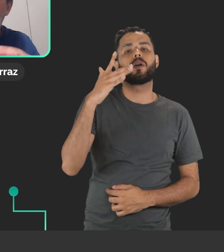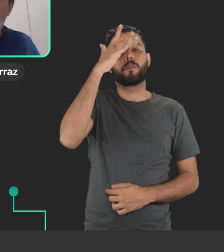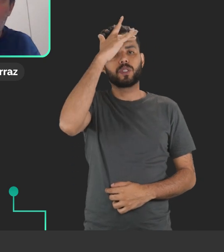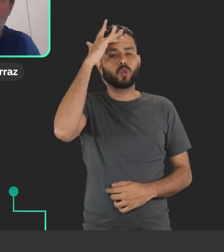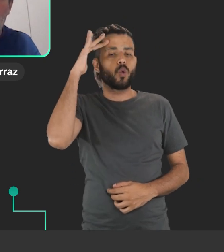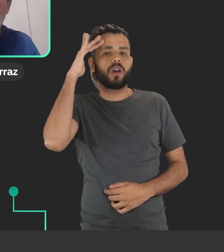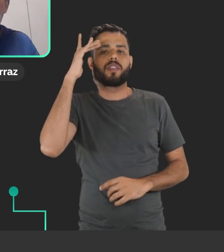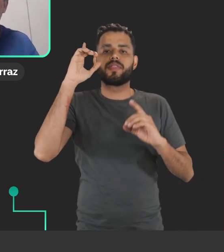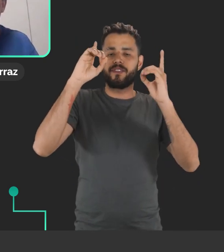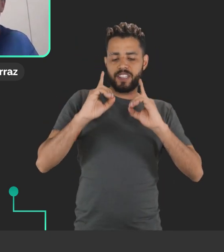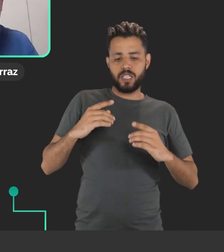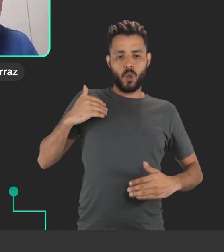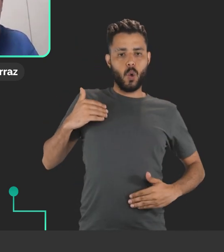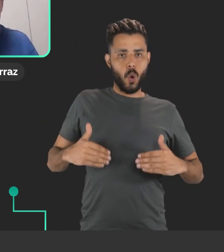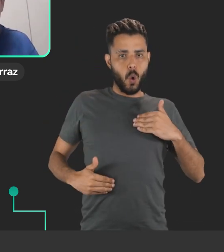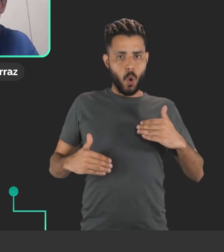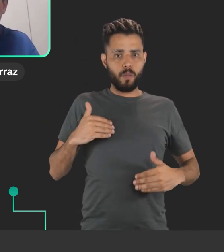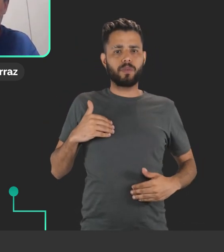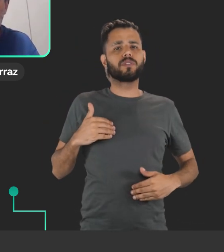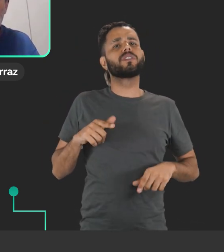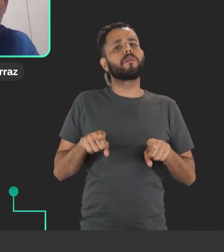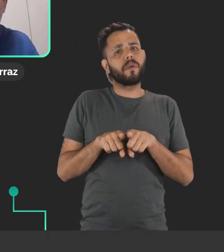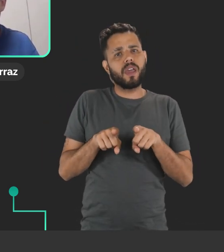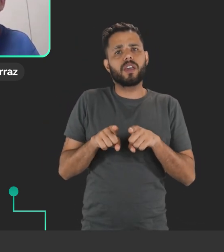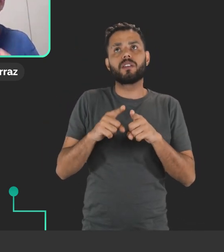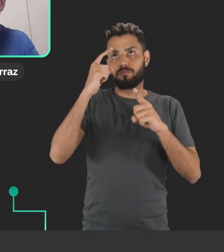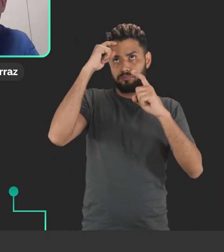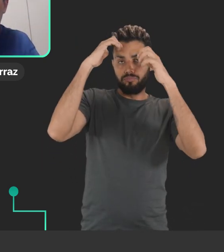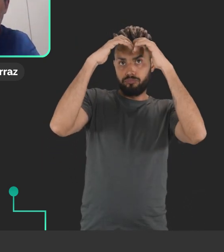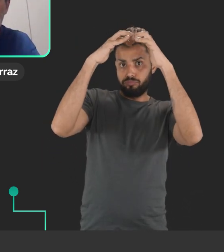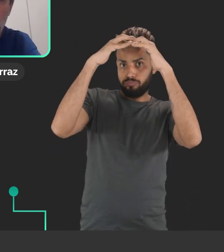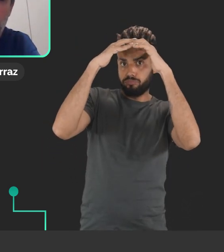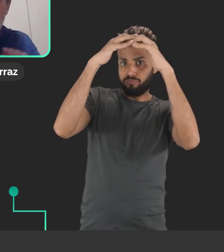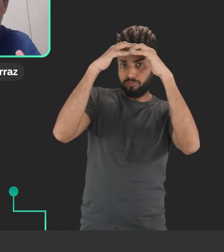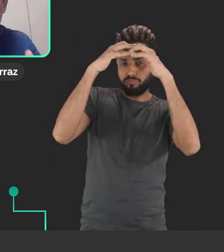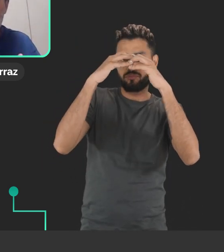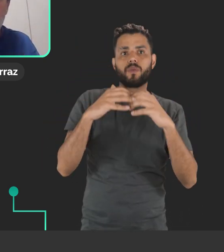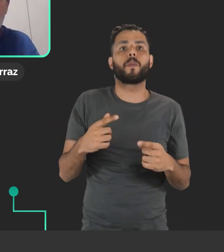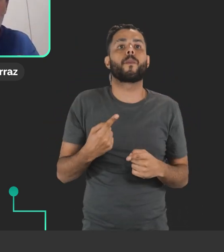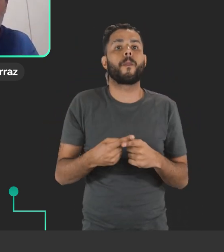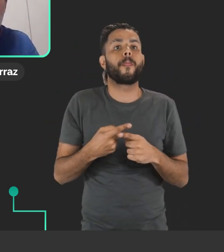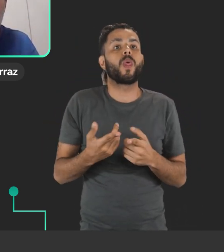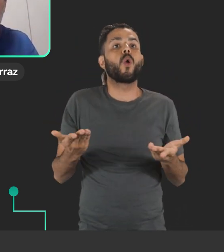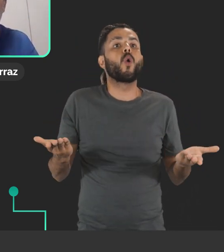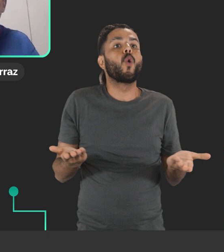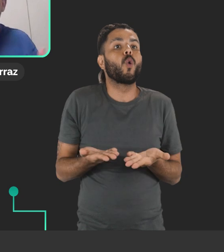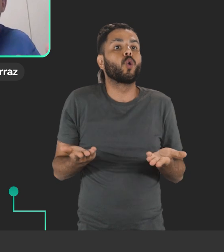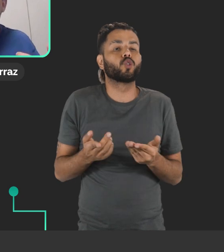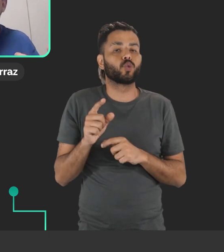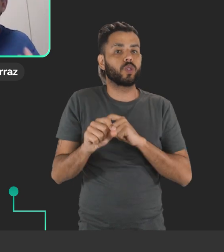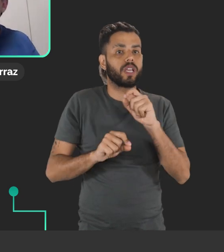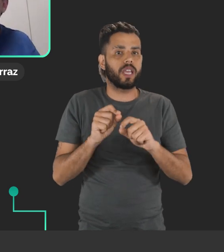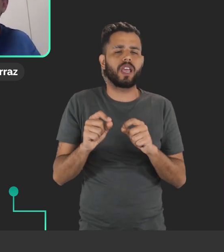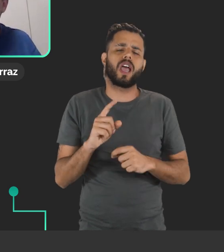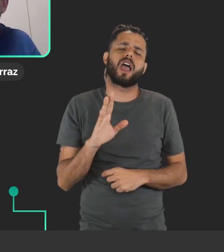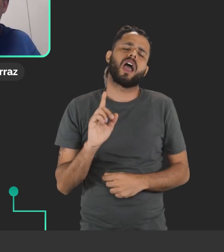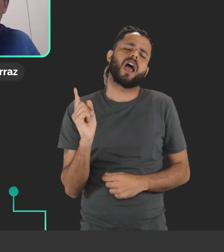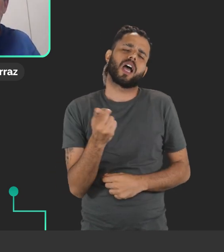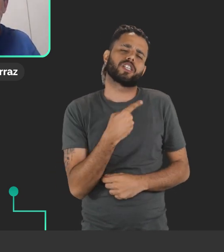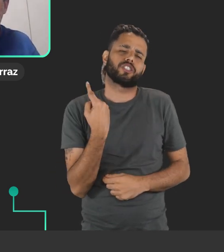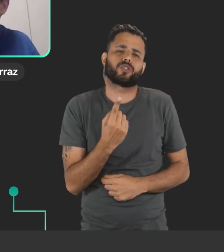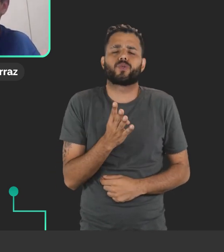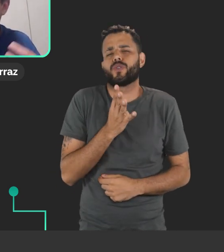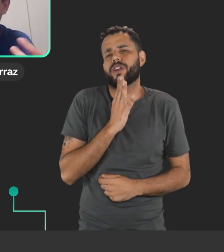pessoas com deficiência visual, pessoas com deficiência motora, até pessoas com deficiência auditiva, limitações cognitivas, porque hoje a gente tem,